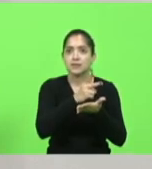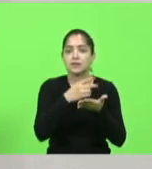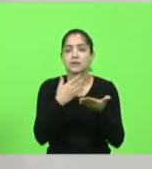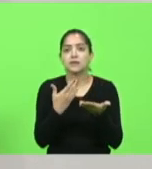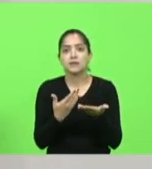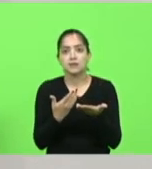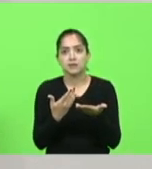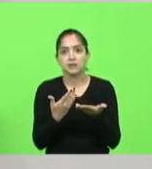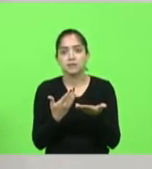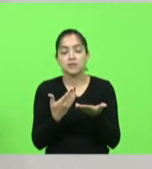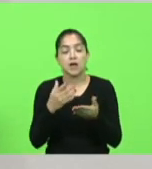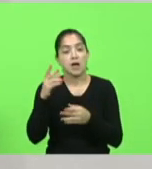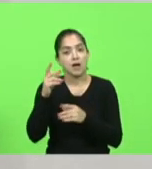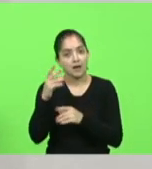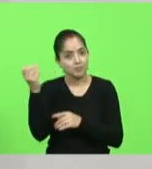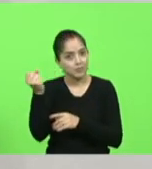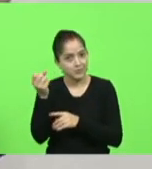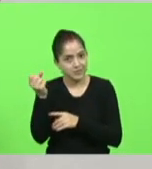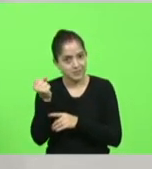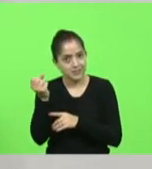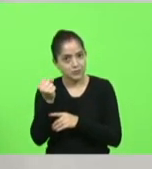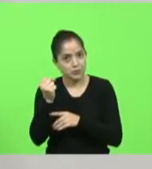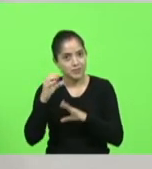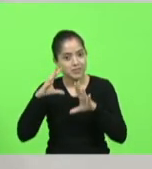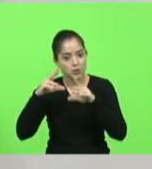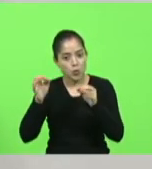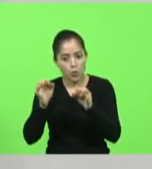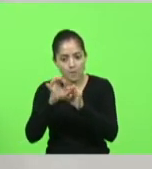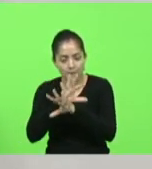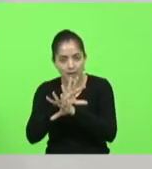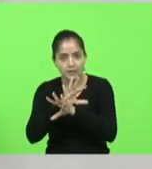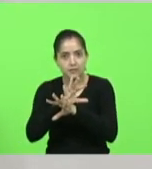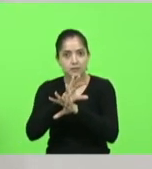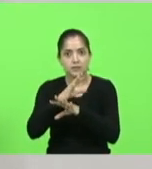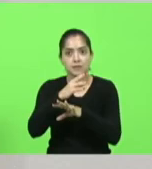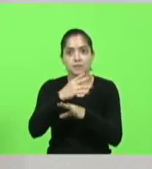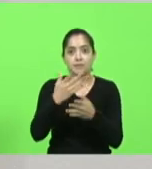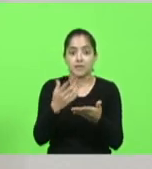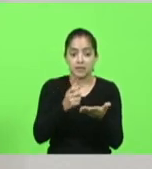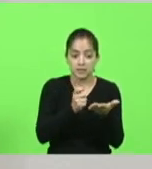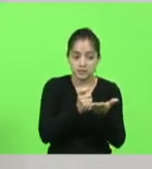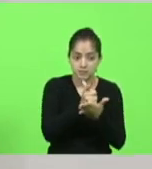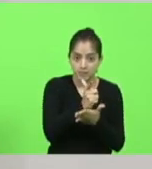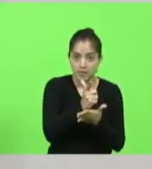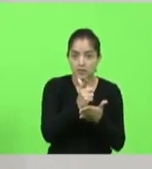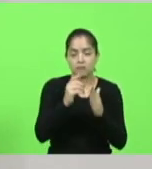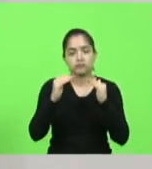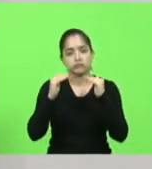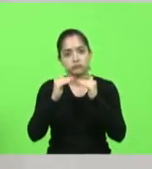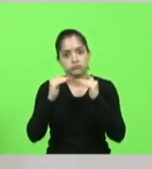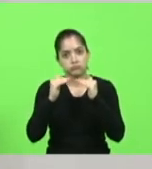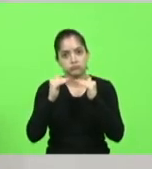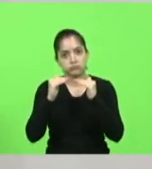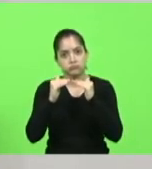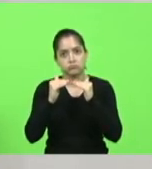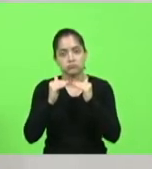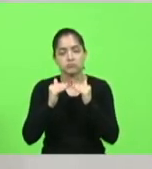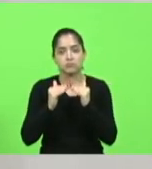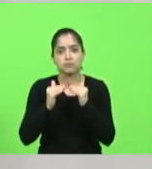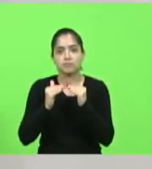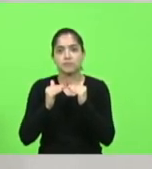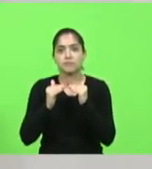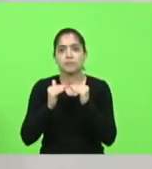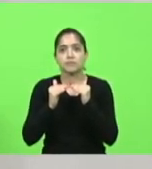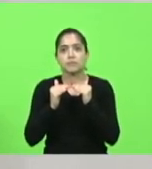a aposentadoria integral para aqueles que contribuem. Concordo até... Mais dois minutos, deputado, para